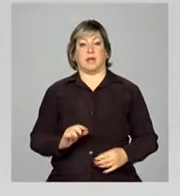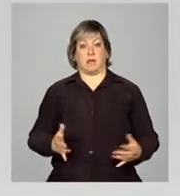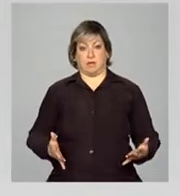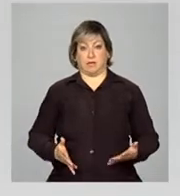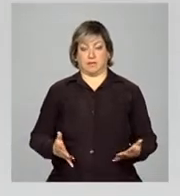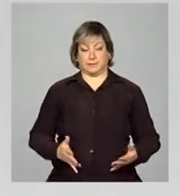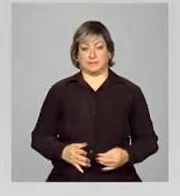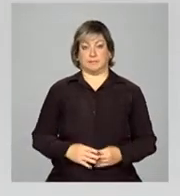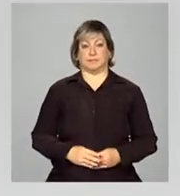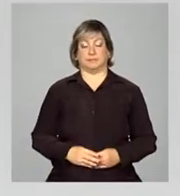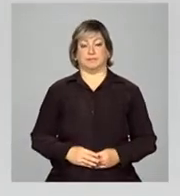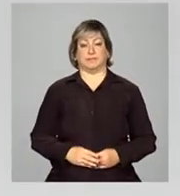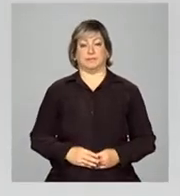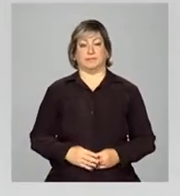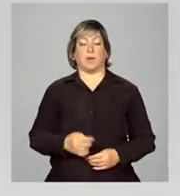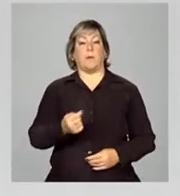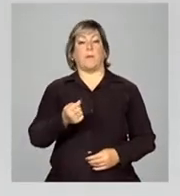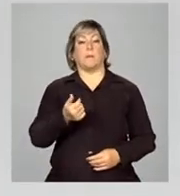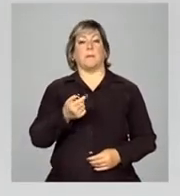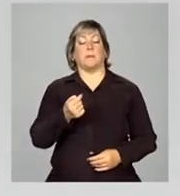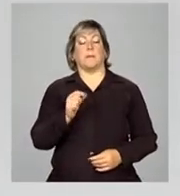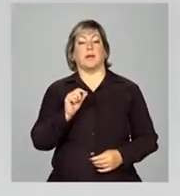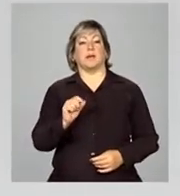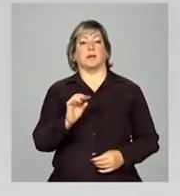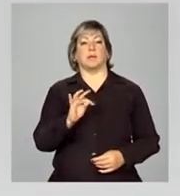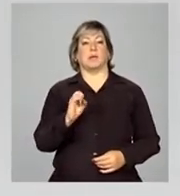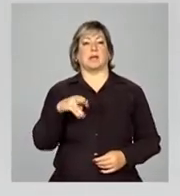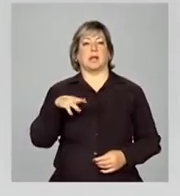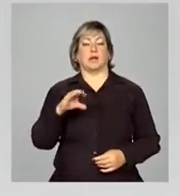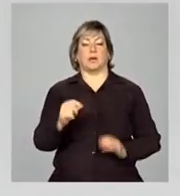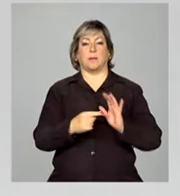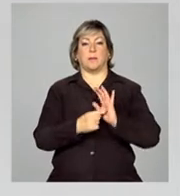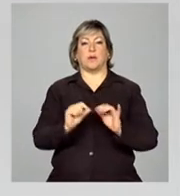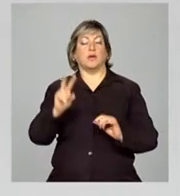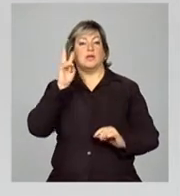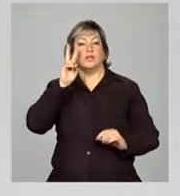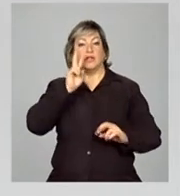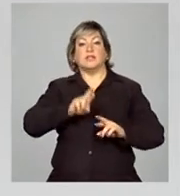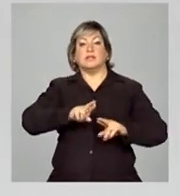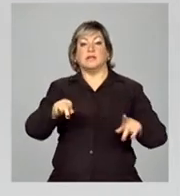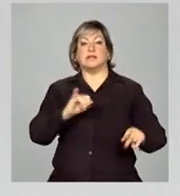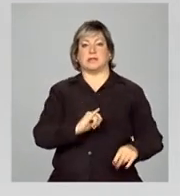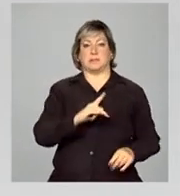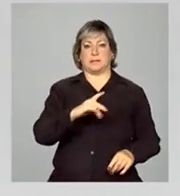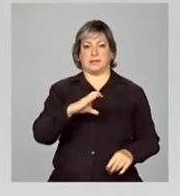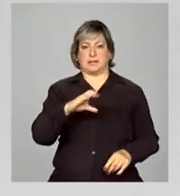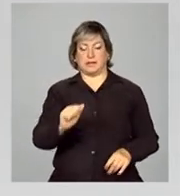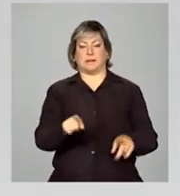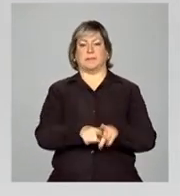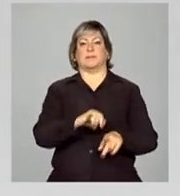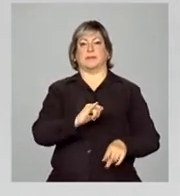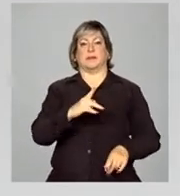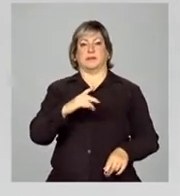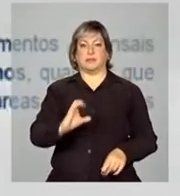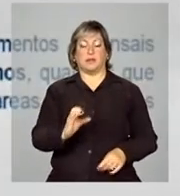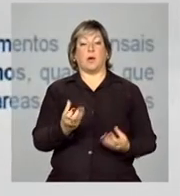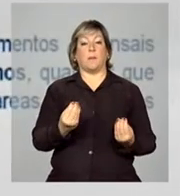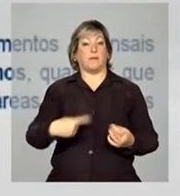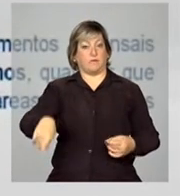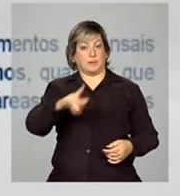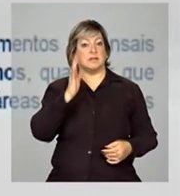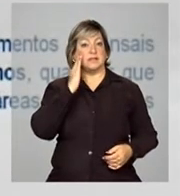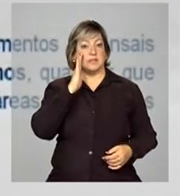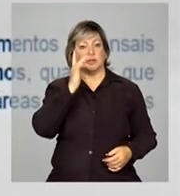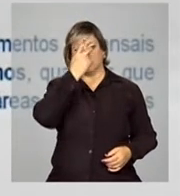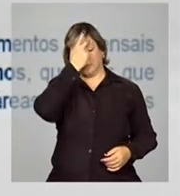Agora, um pequeno detalhe técnico aqui, sobre a diferença do IPCA e do NPC, como muitos de vocês sabem,